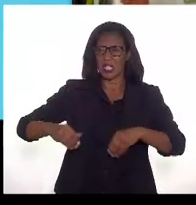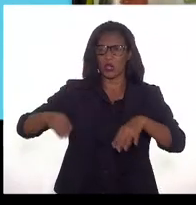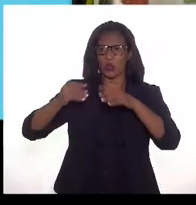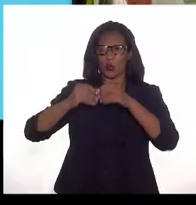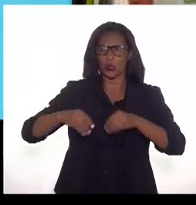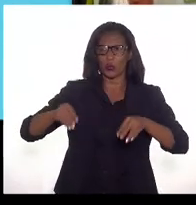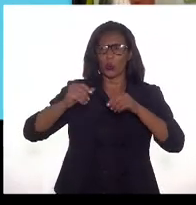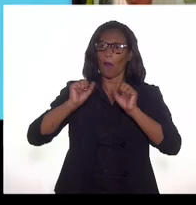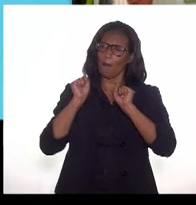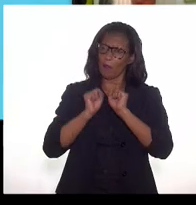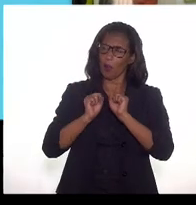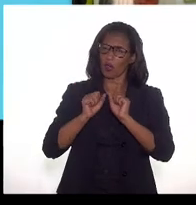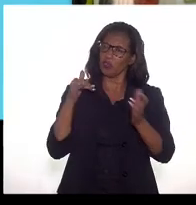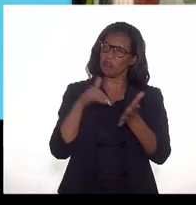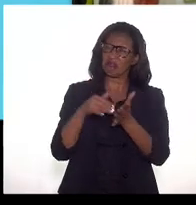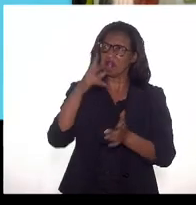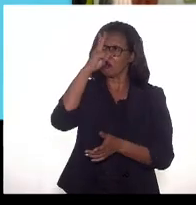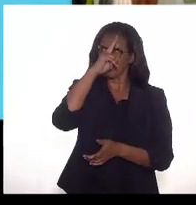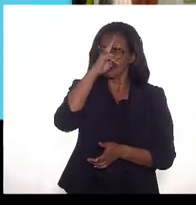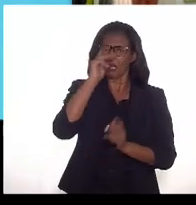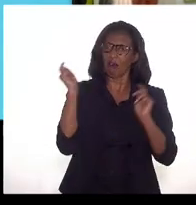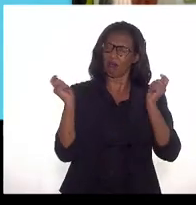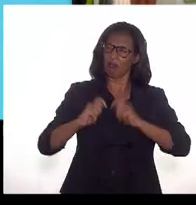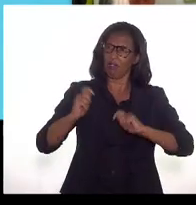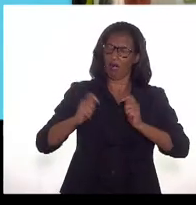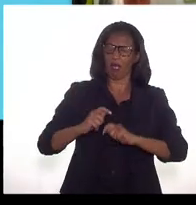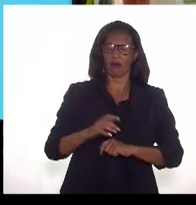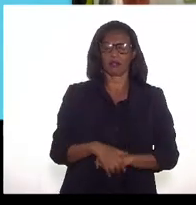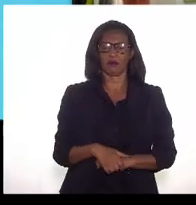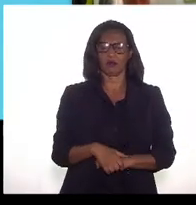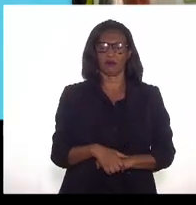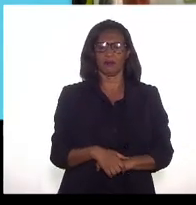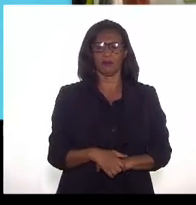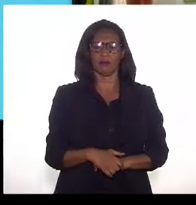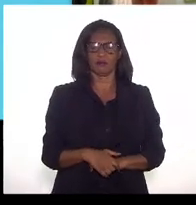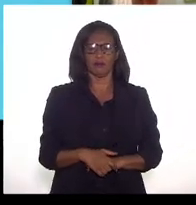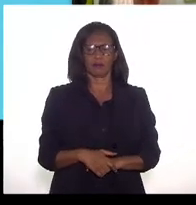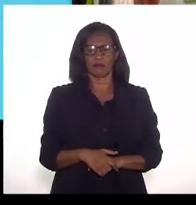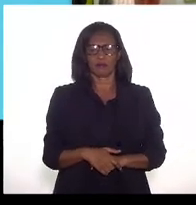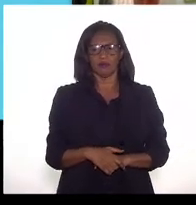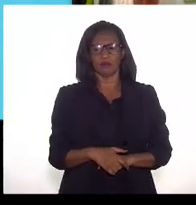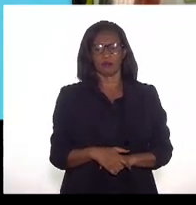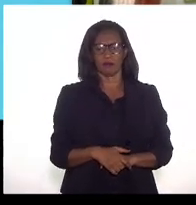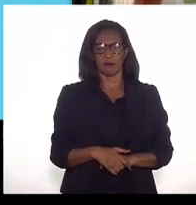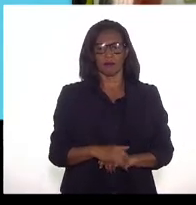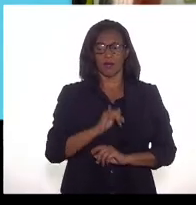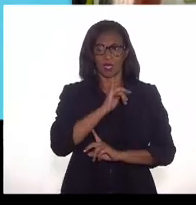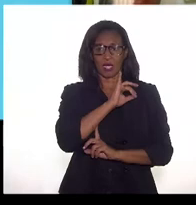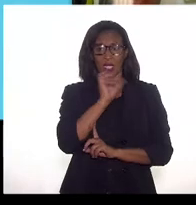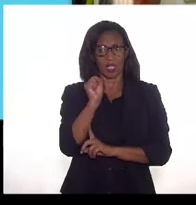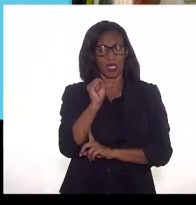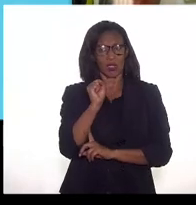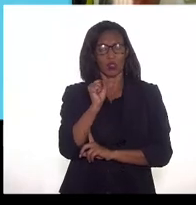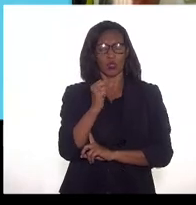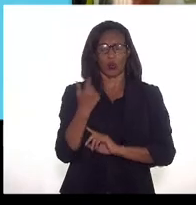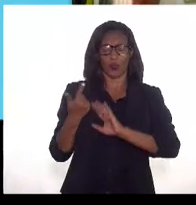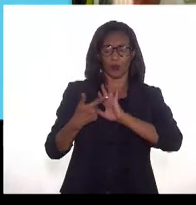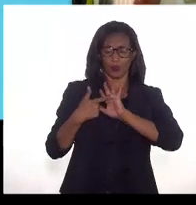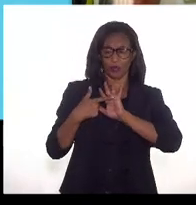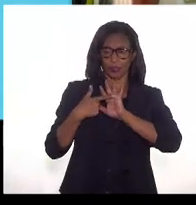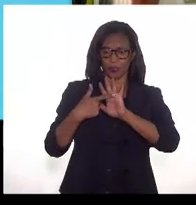disso. Isso significa que nessas oito replicantes,